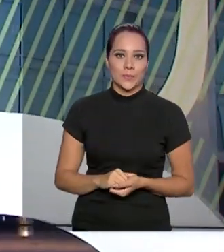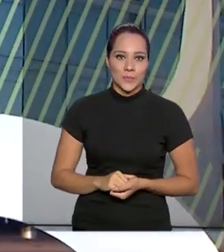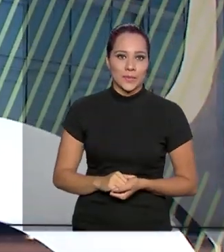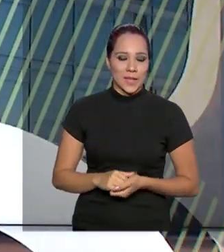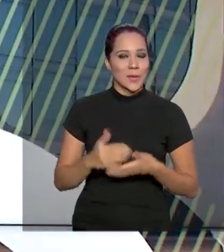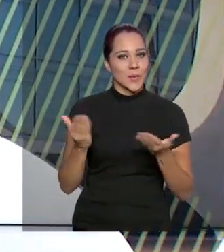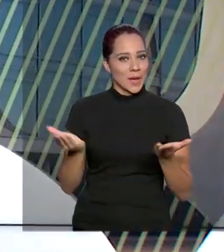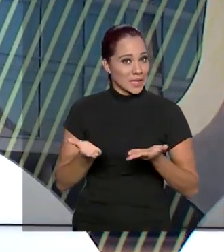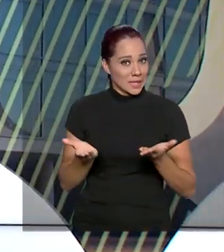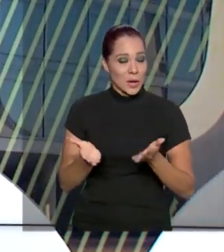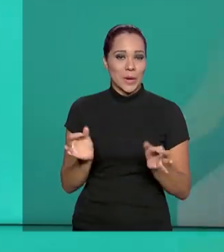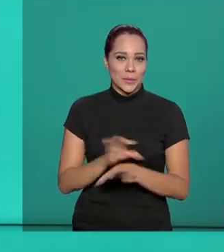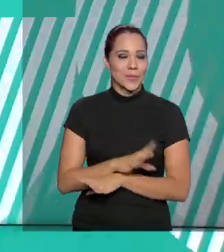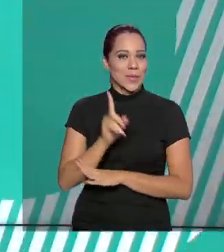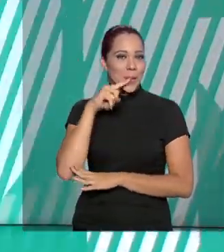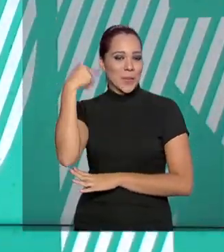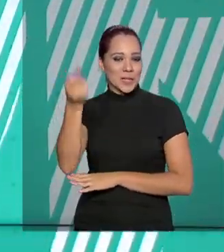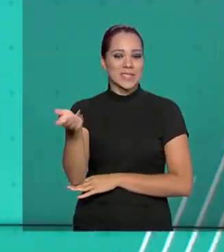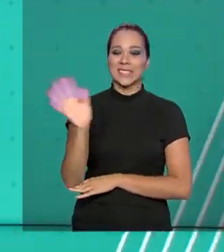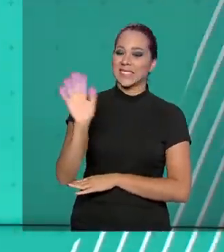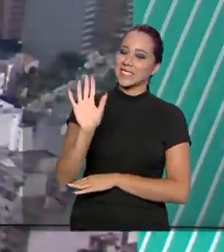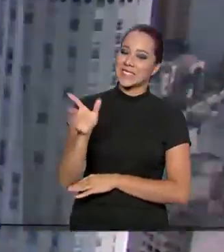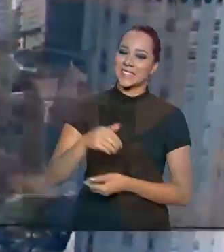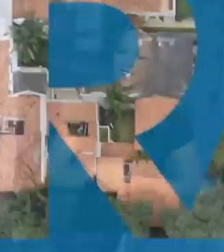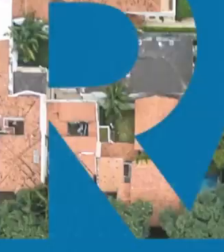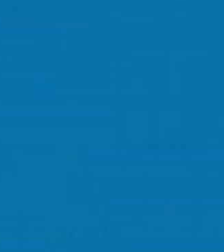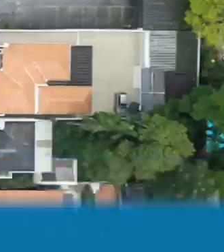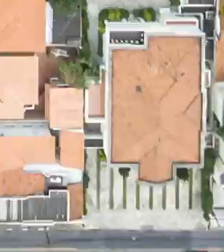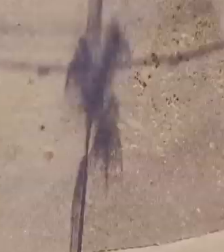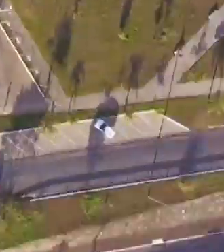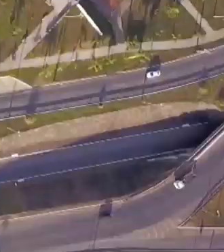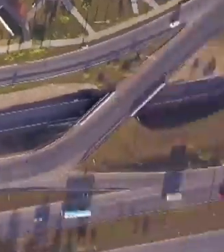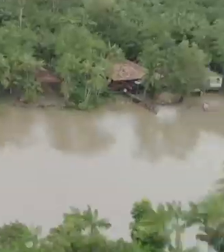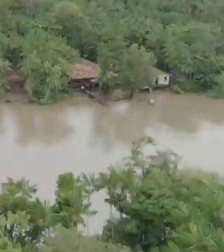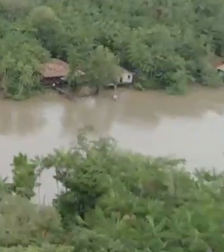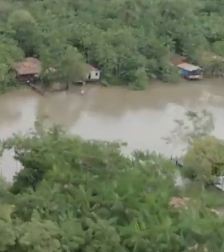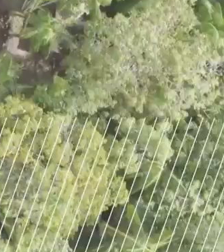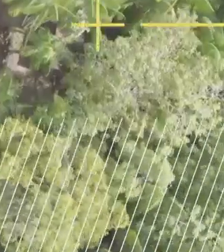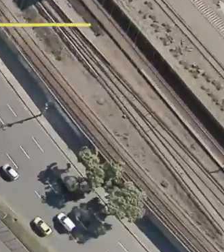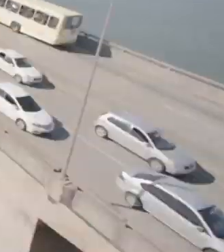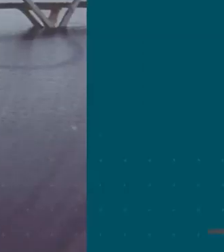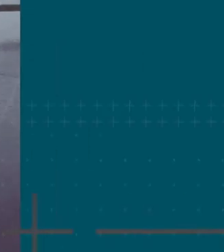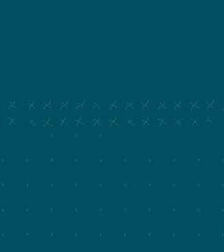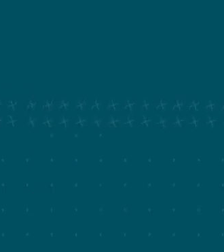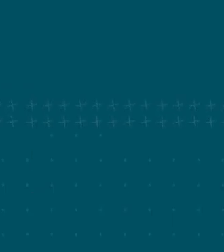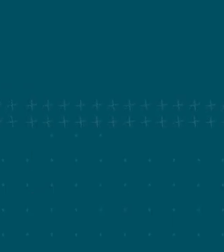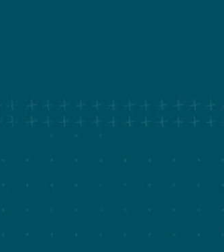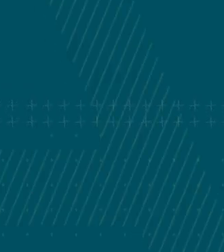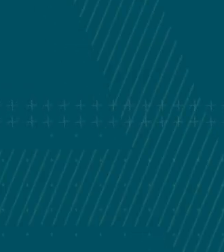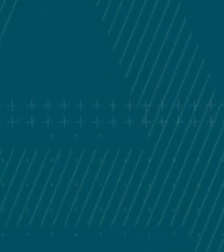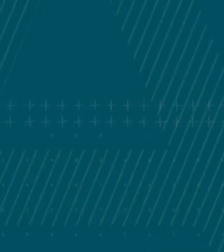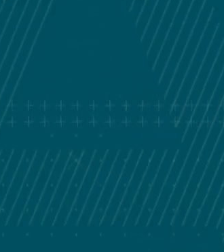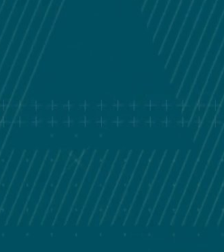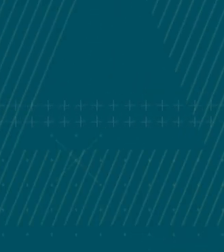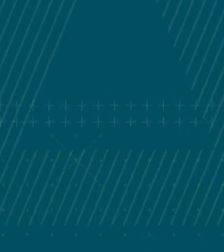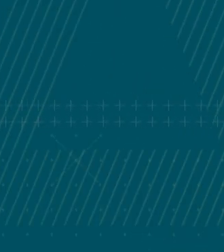Nós ficamos por aqui. Até a próxima edição. Tchau. Tchau. Tchau. Tchau.